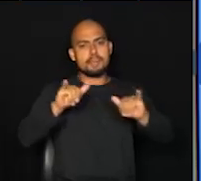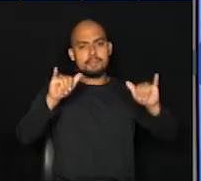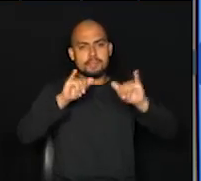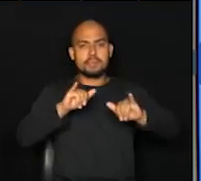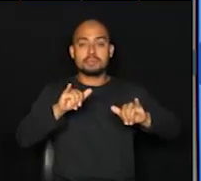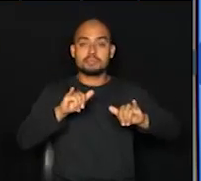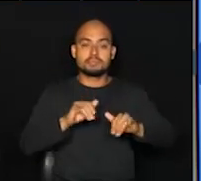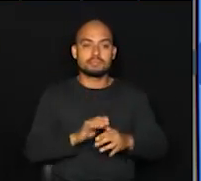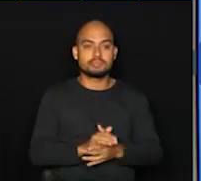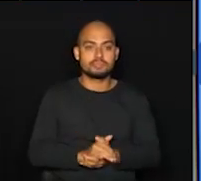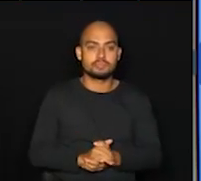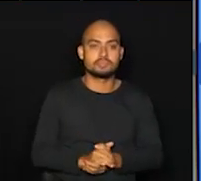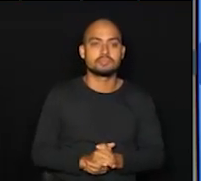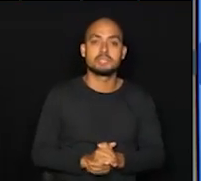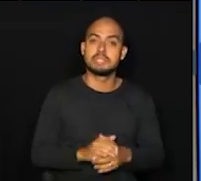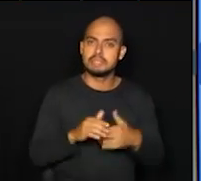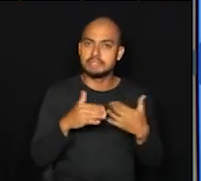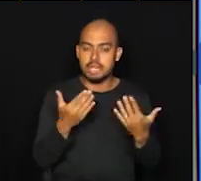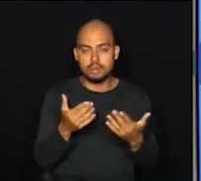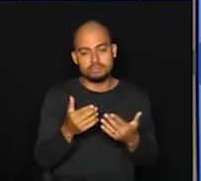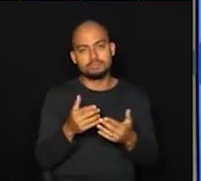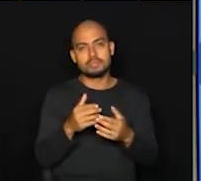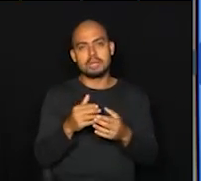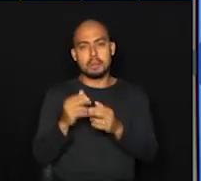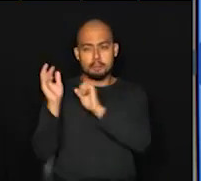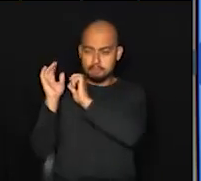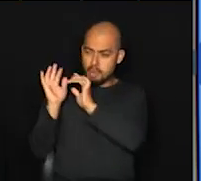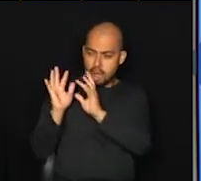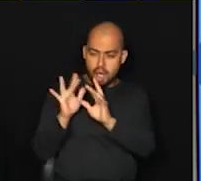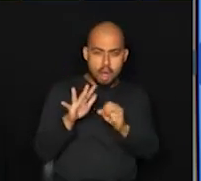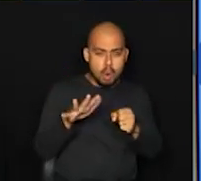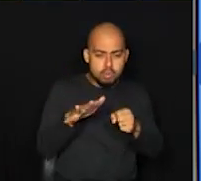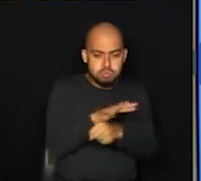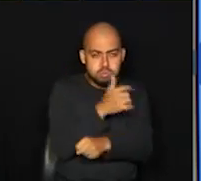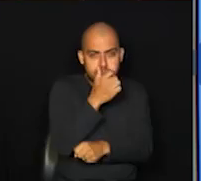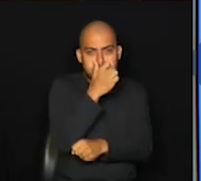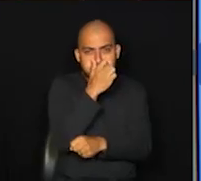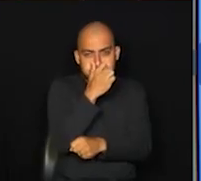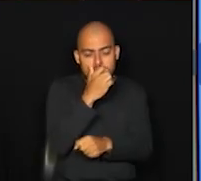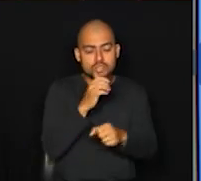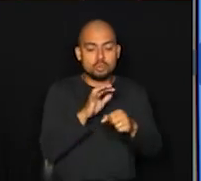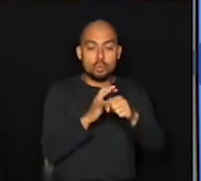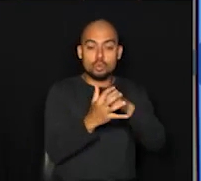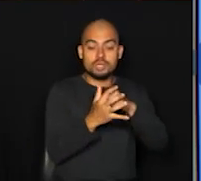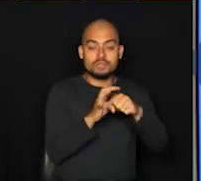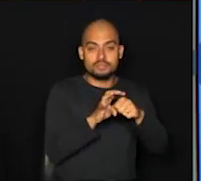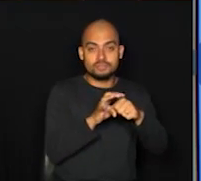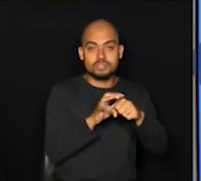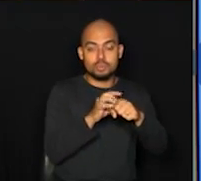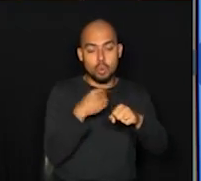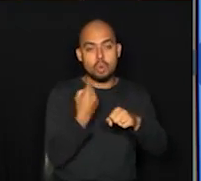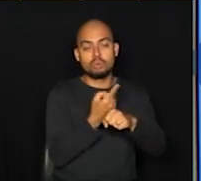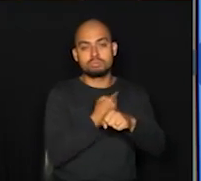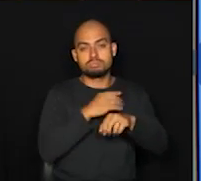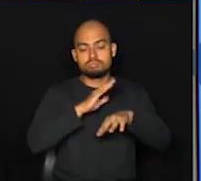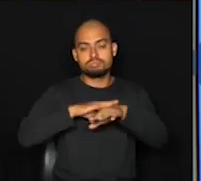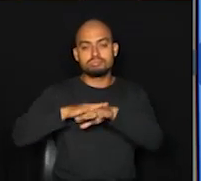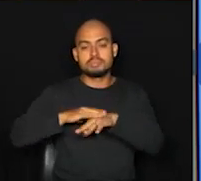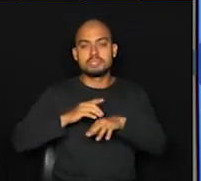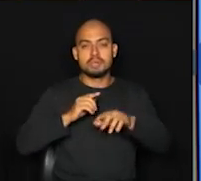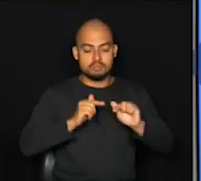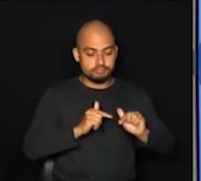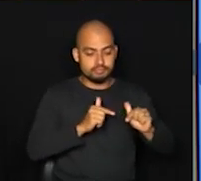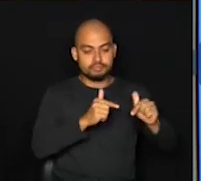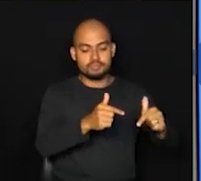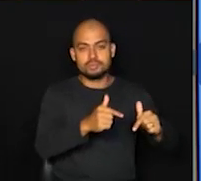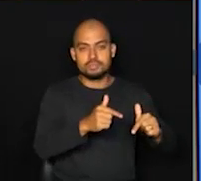apesar da questão da aglomeração e das precauções relacionadas à Covid-19, nós também tivemos ações nos